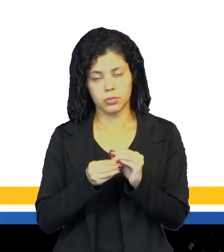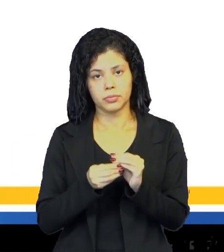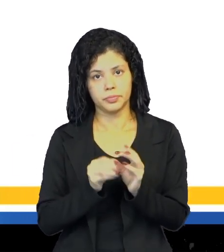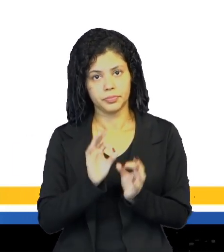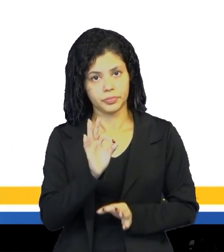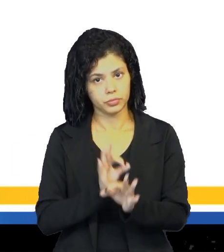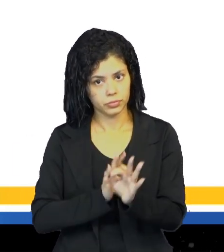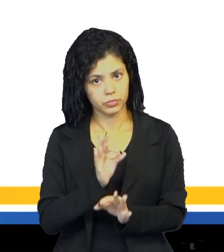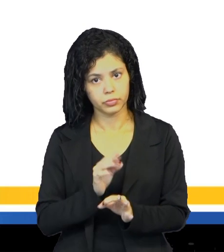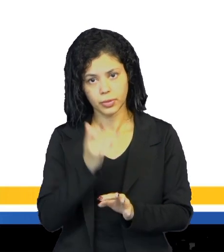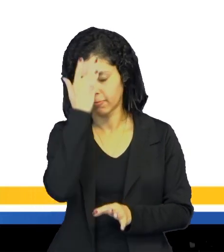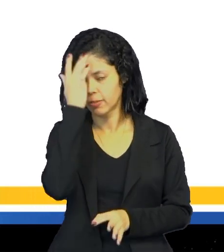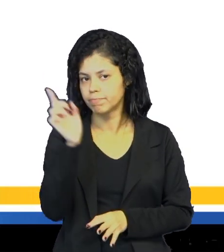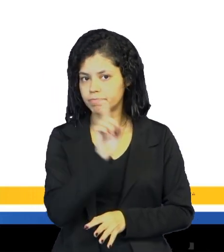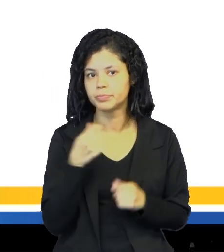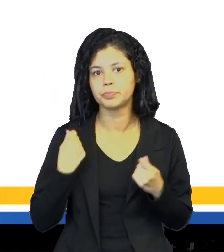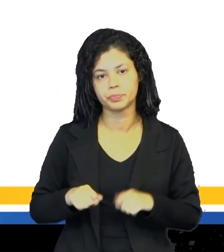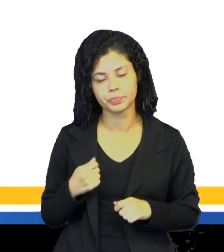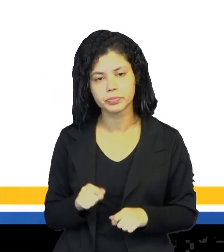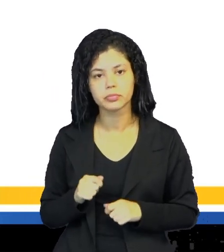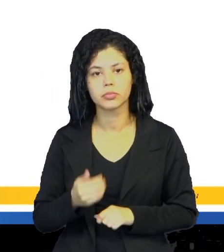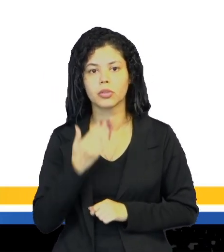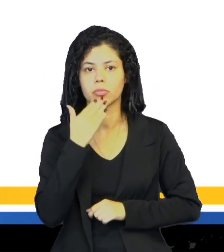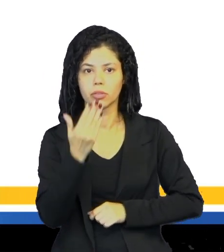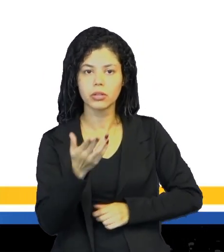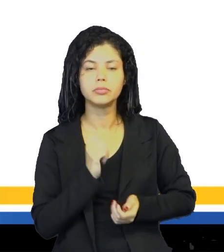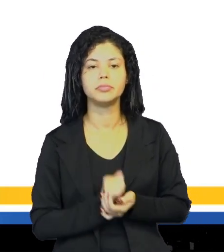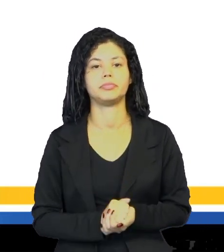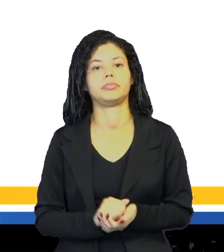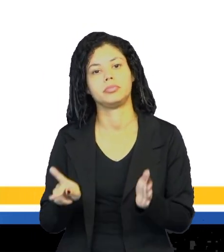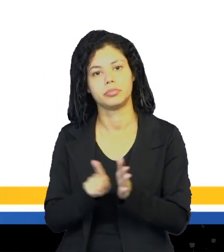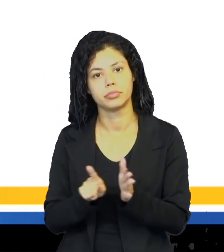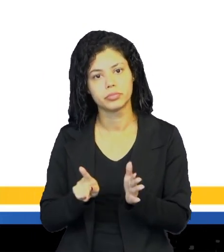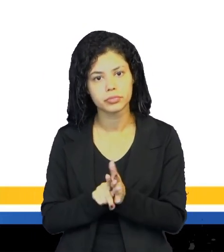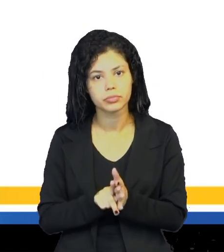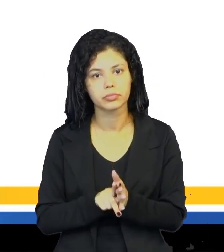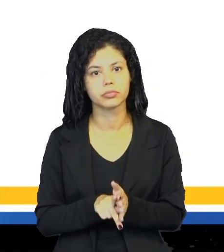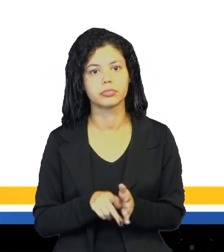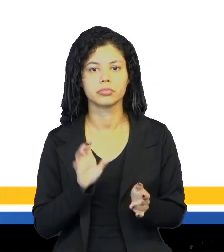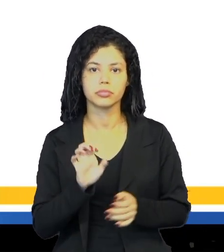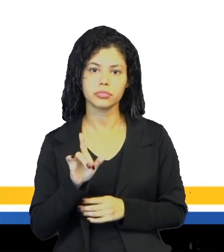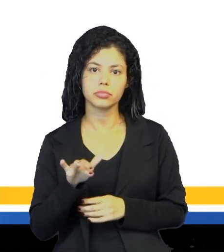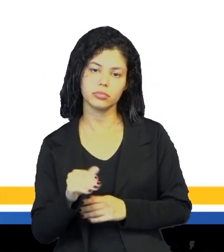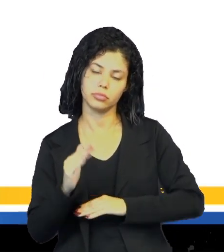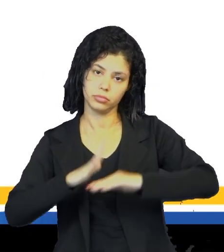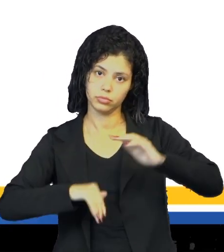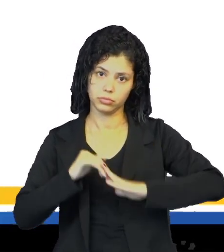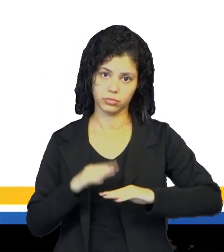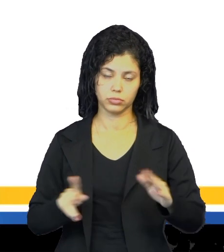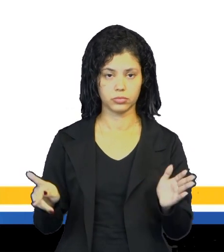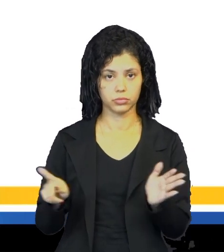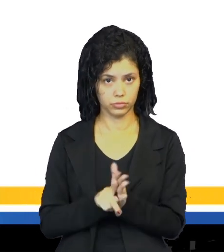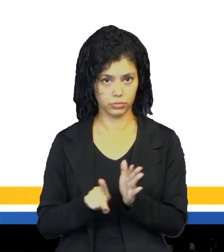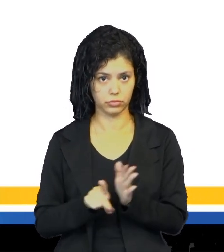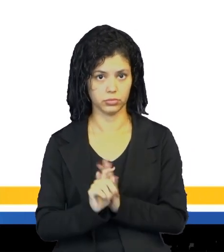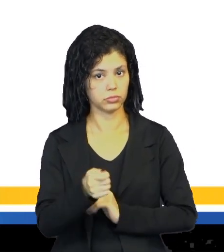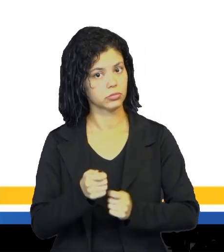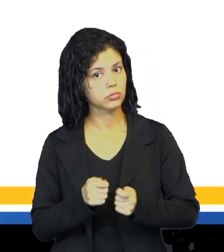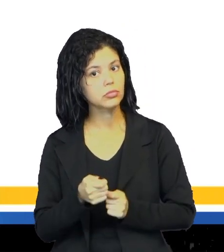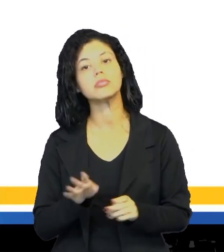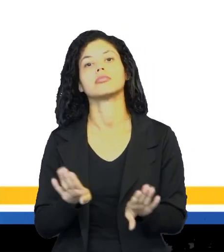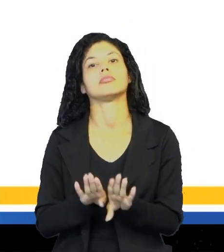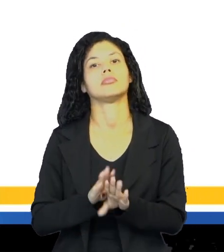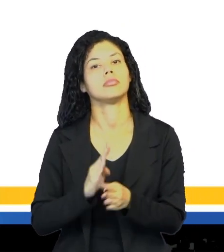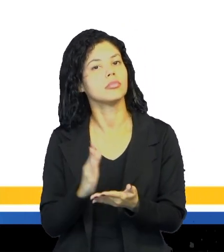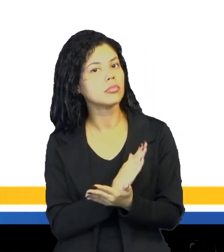se montar em uma escola. Não é tão fácil. Precisa de uma licitação, precisa de equipamento de ponta, né. E profissionais também habilitados para manipular